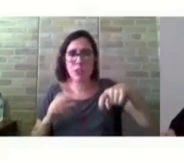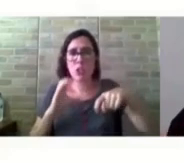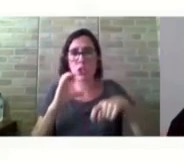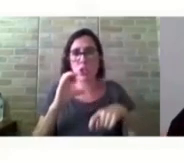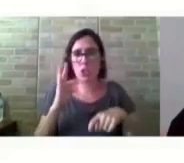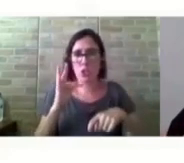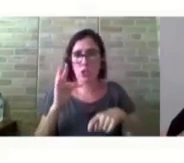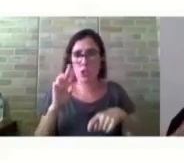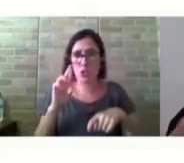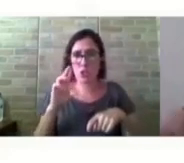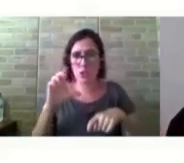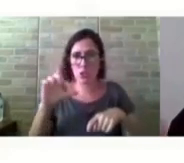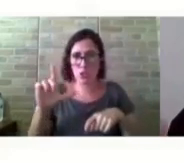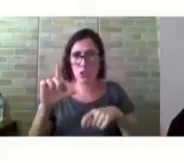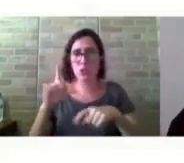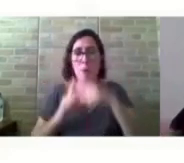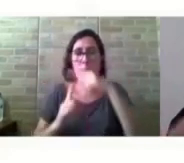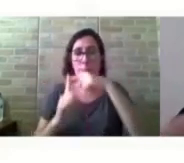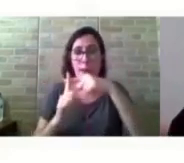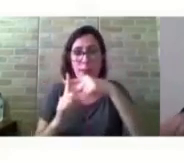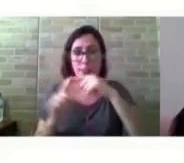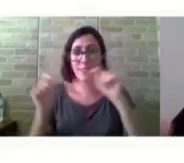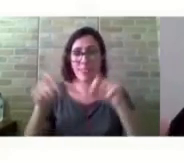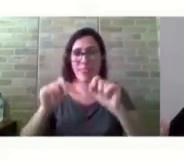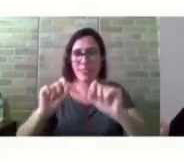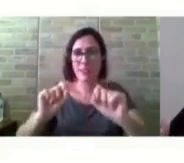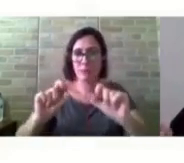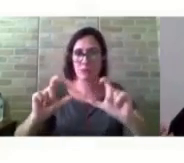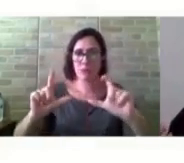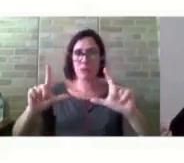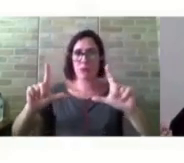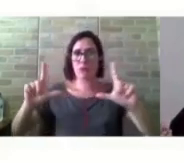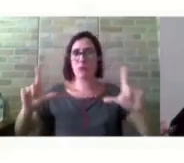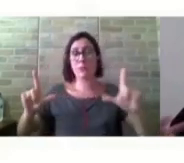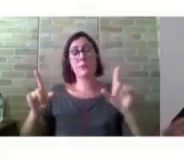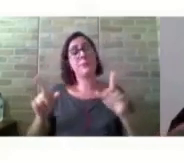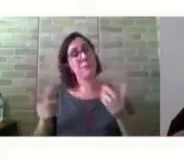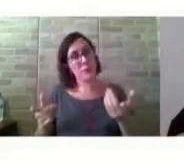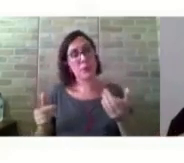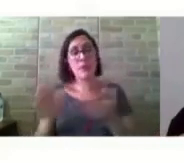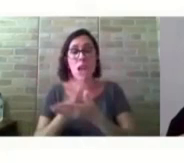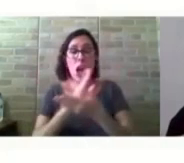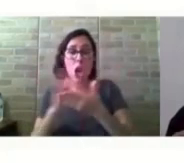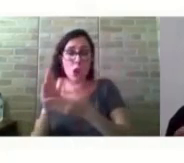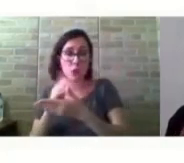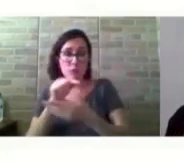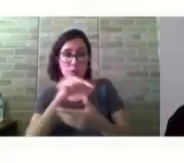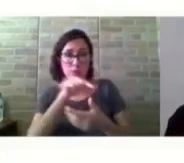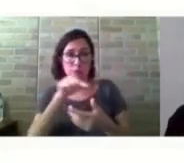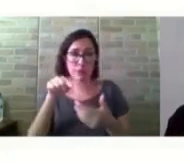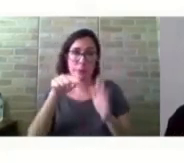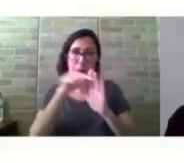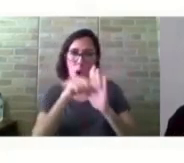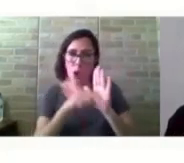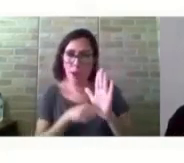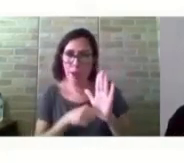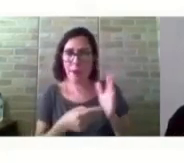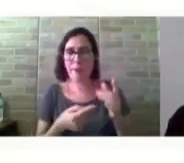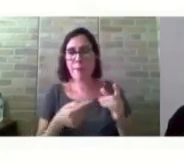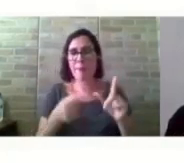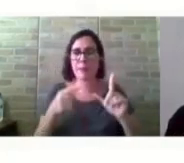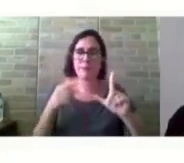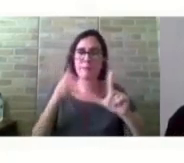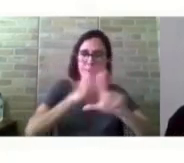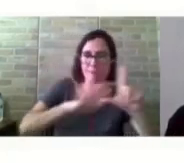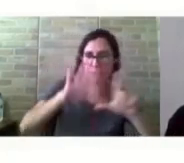e algumas plataformas nisso acabam distorcendo a pessoa, não permitindo